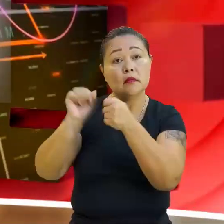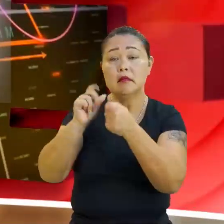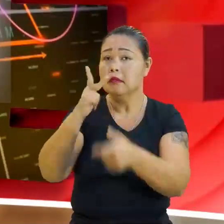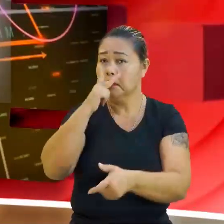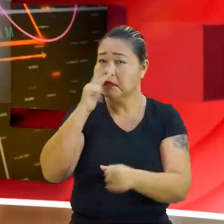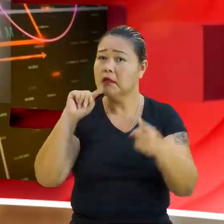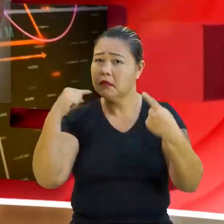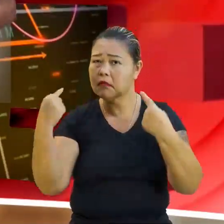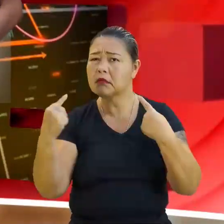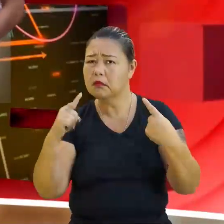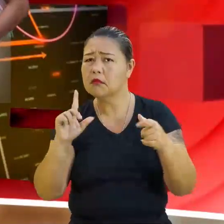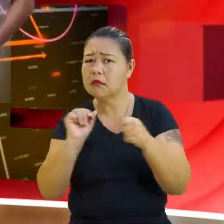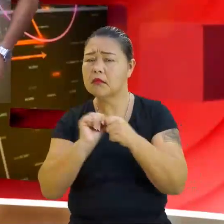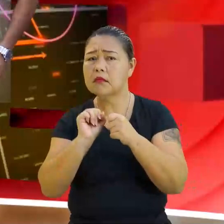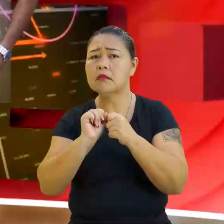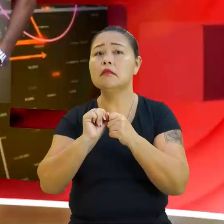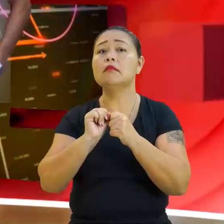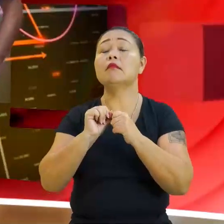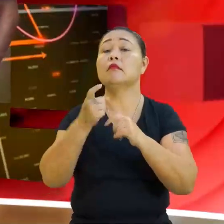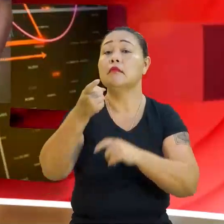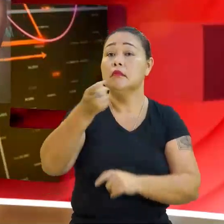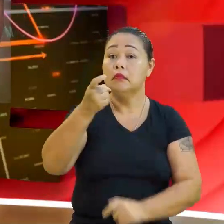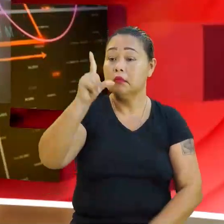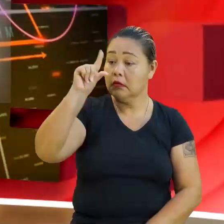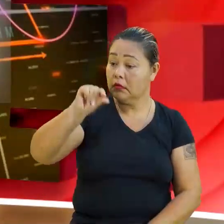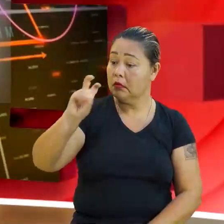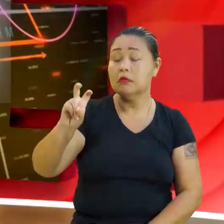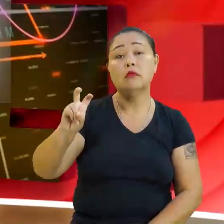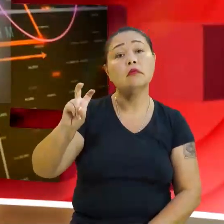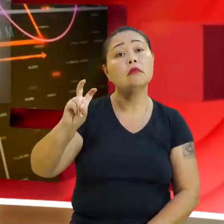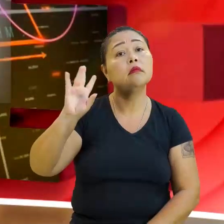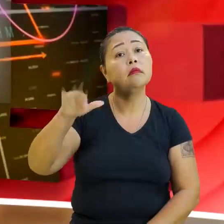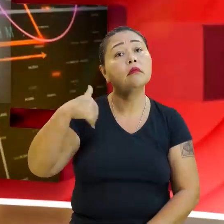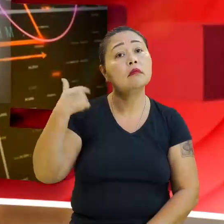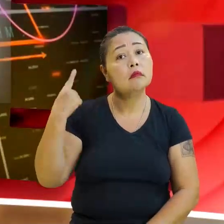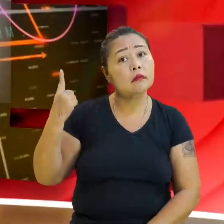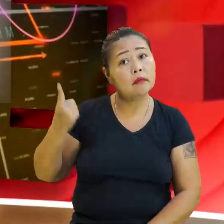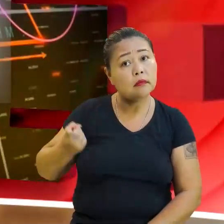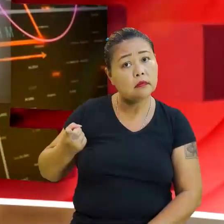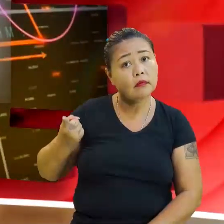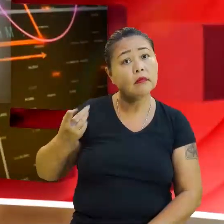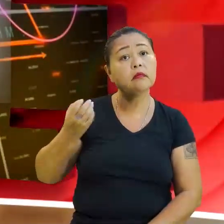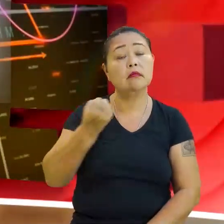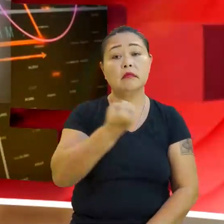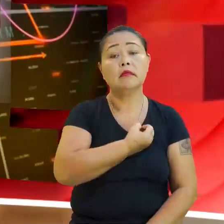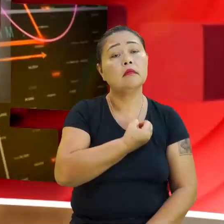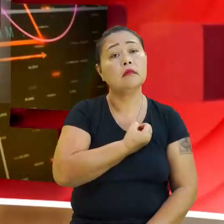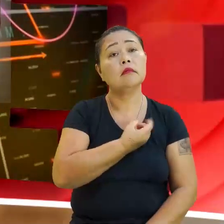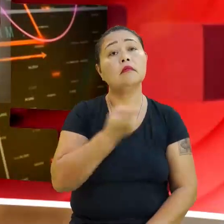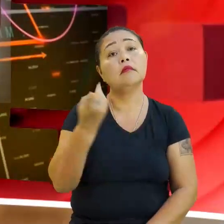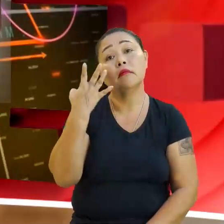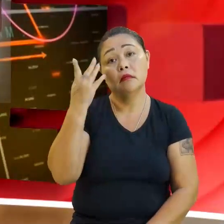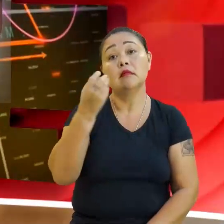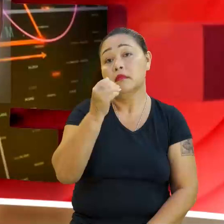contraditório, mas dá. X é menor que 5, então, nesses valores aqui menores, por exemplo, se eu colocar o 4. Eu vou achar uma